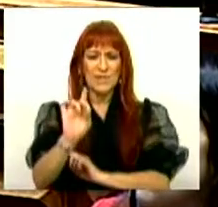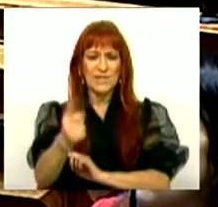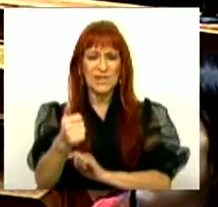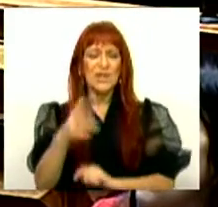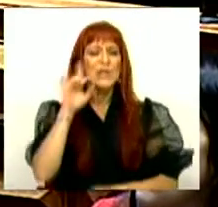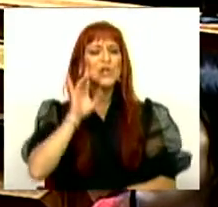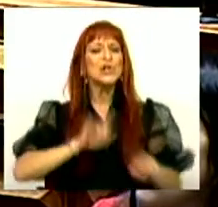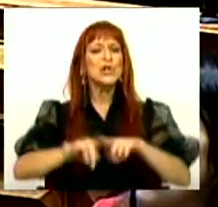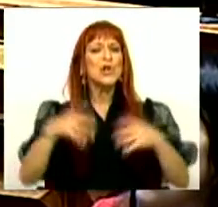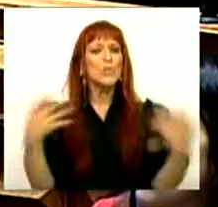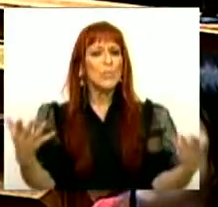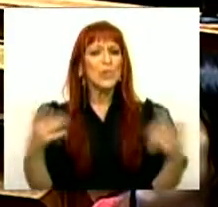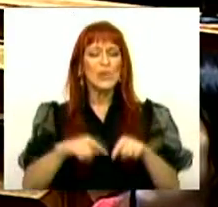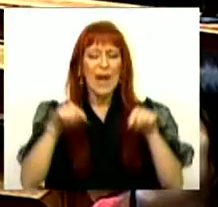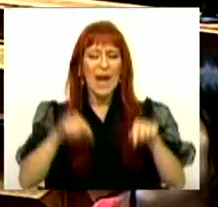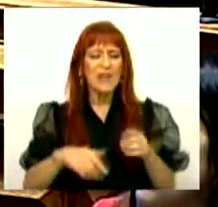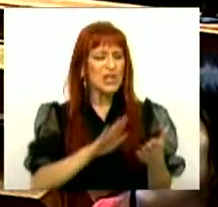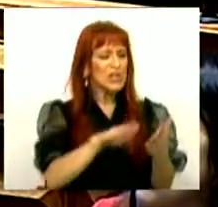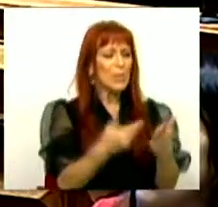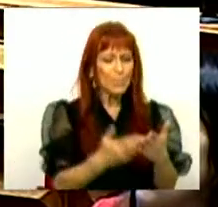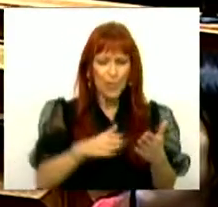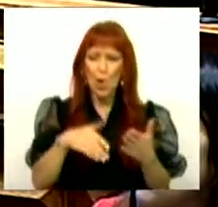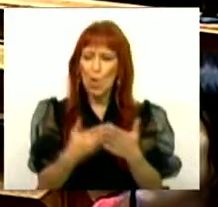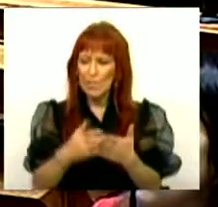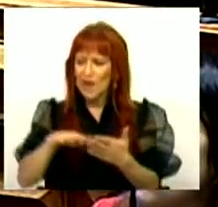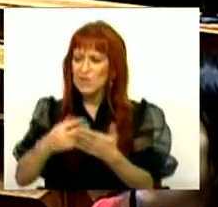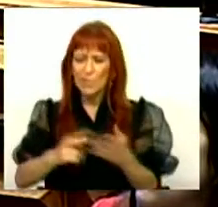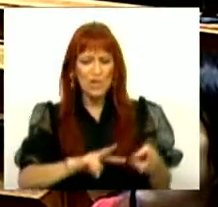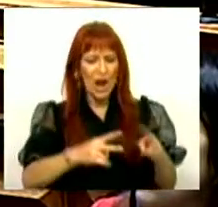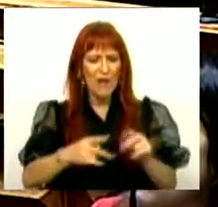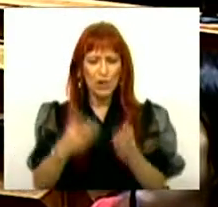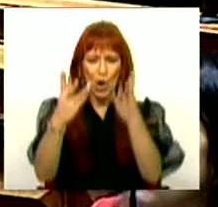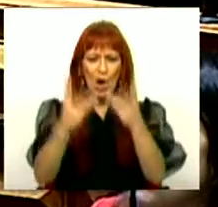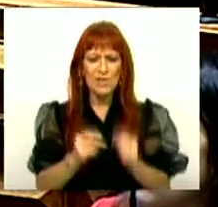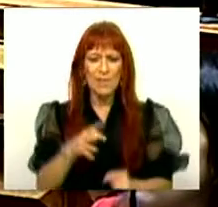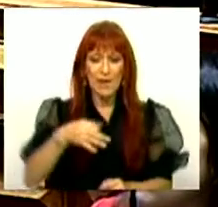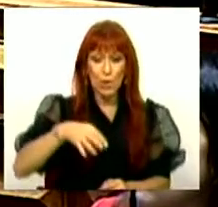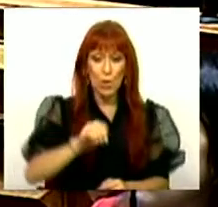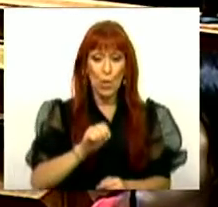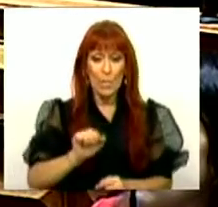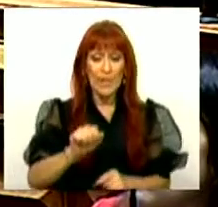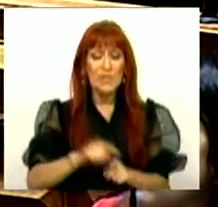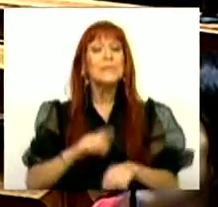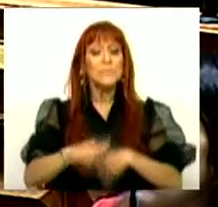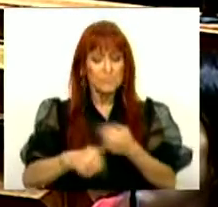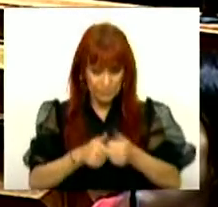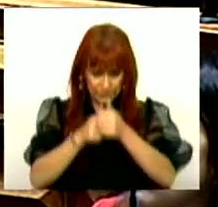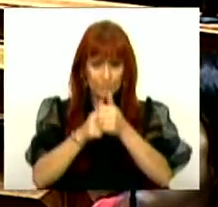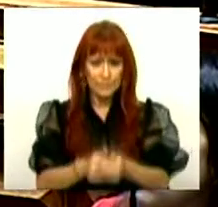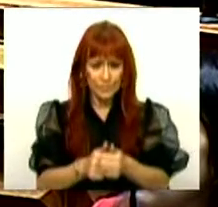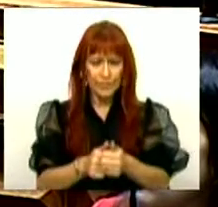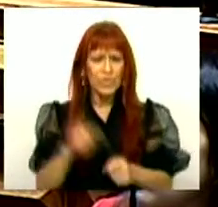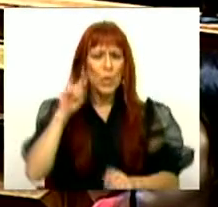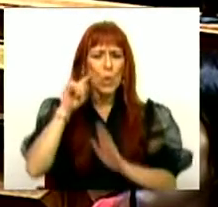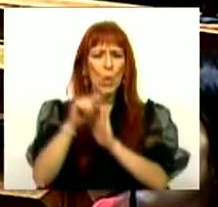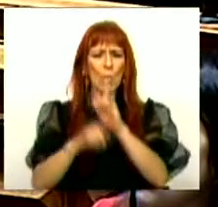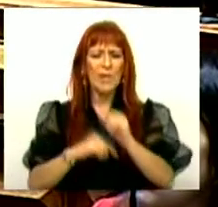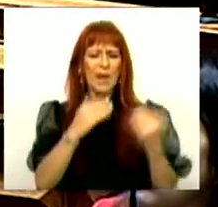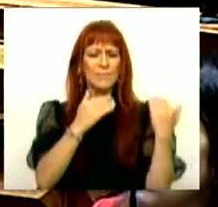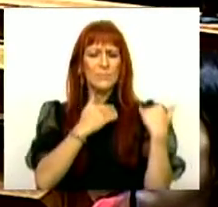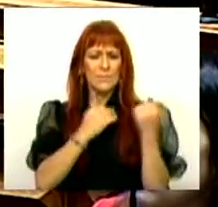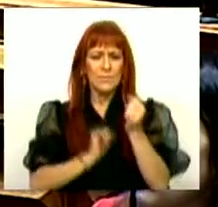Senhoras e senhores deputados, estas propostas de alteração ao orçamento do Partido Socialista seguem o princípio da